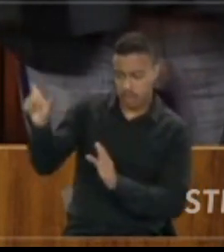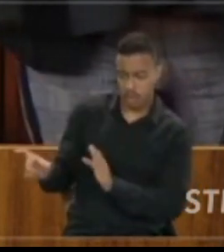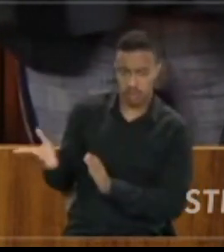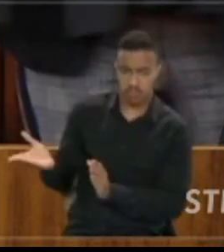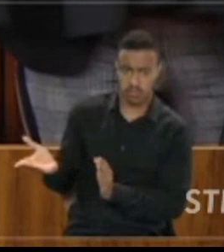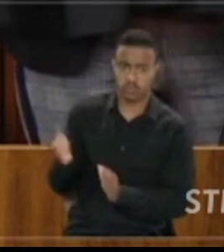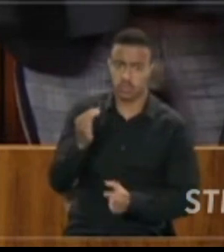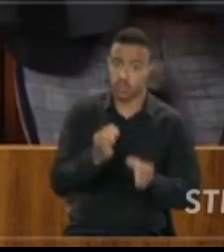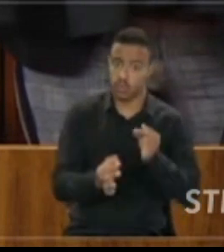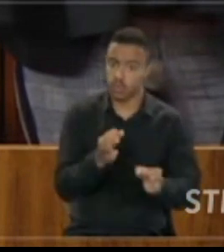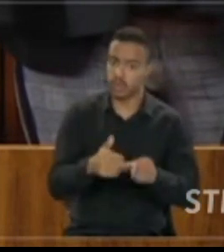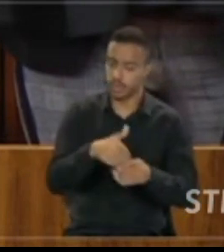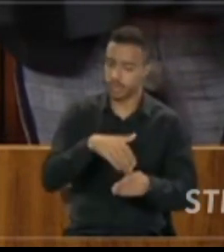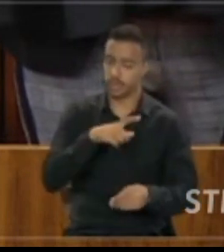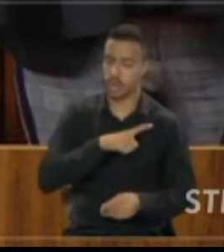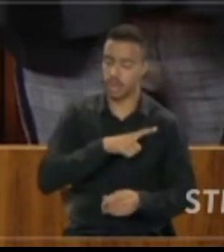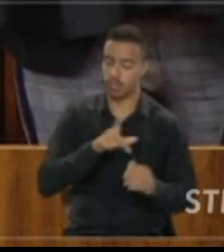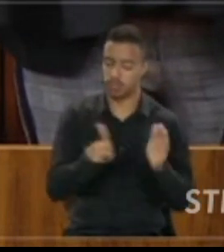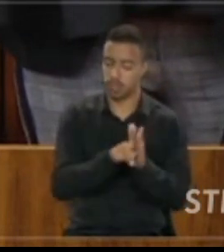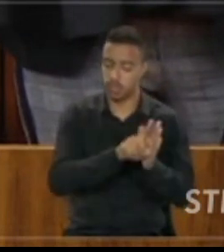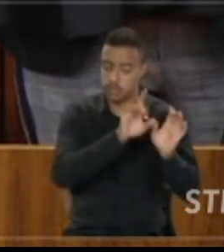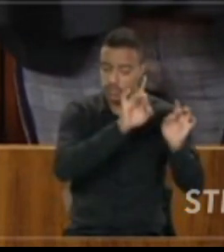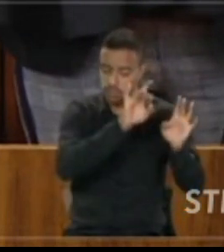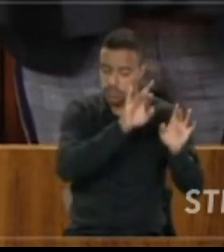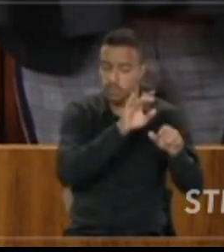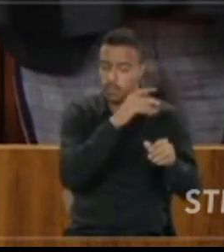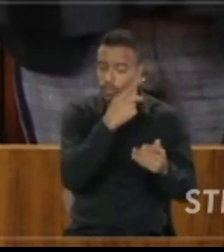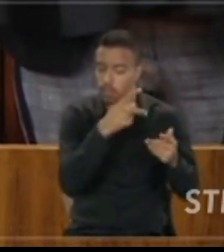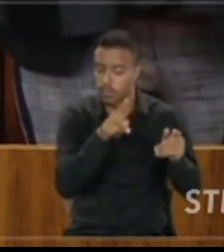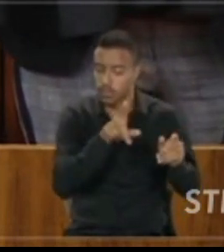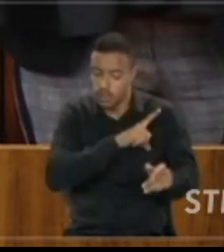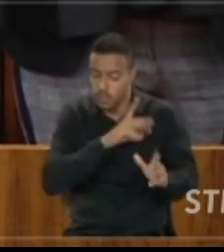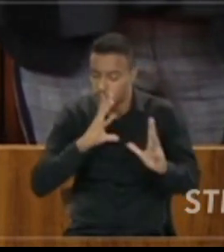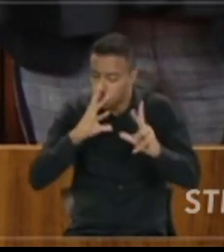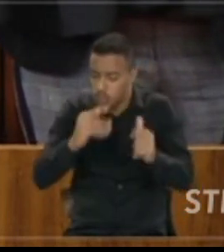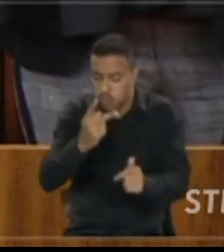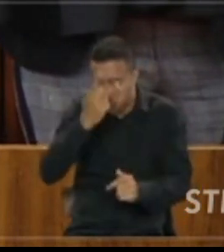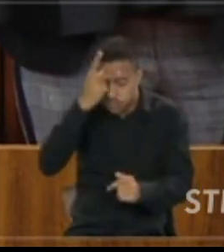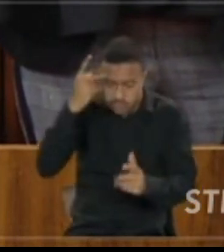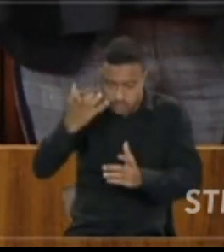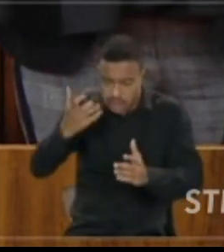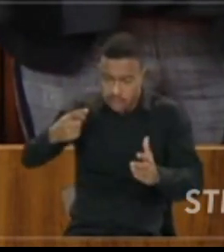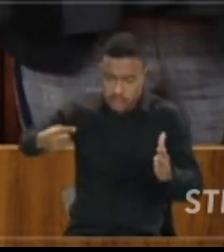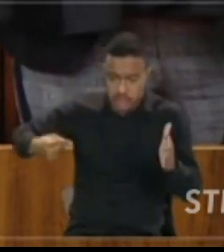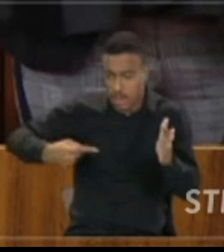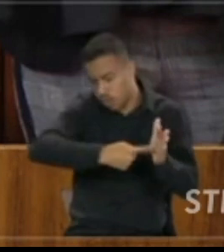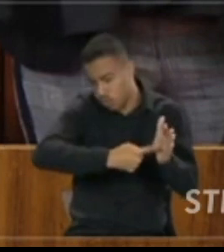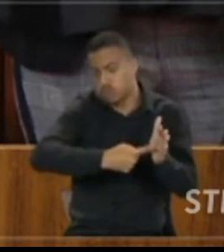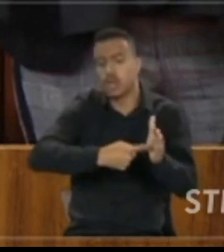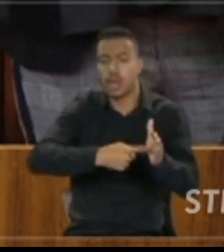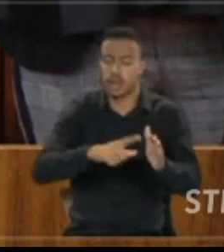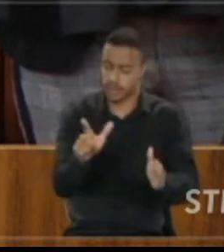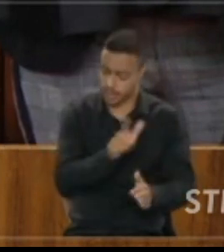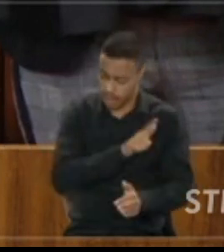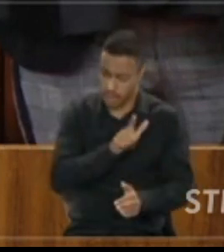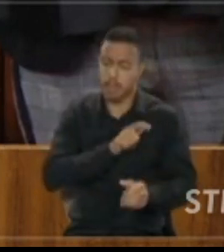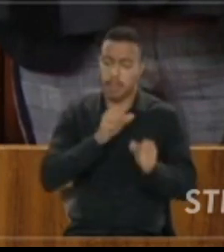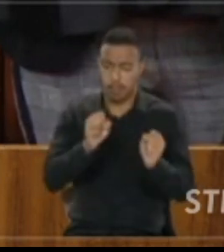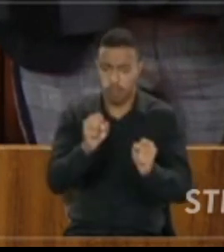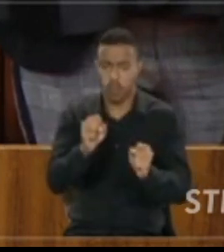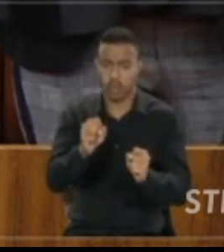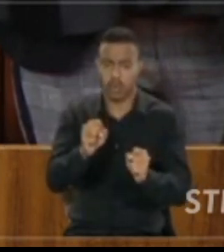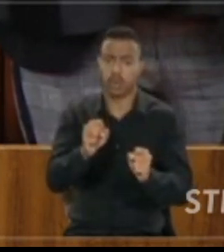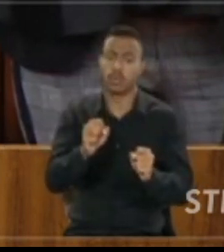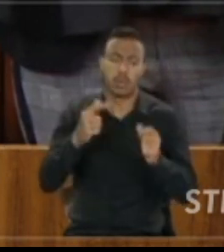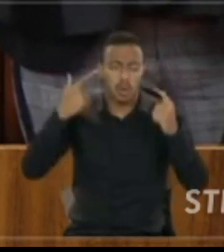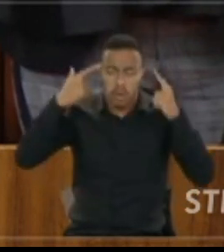canal específico para que todos aqueles que queiram denunciar essa prática ilícita possam fazer com